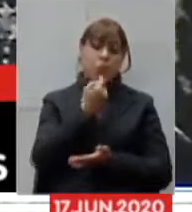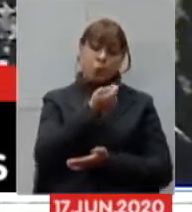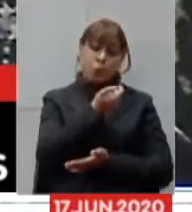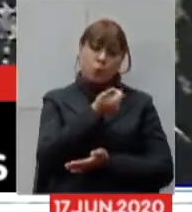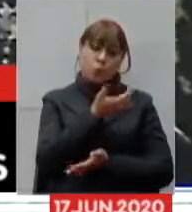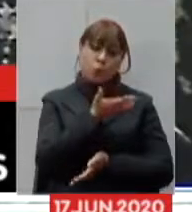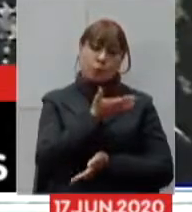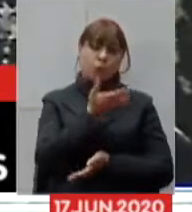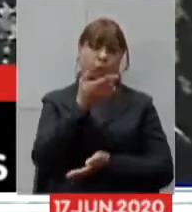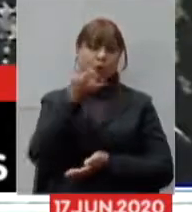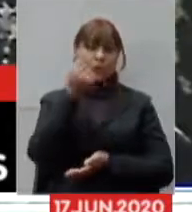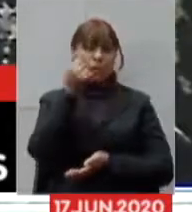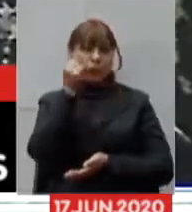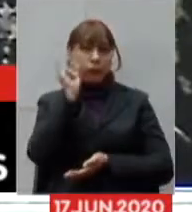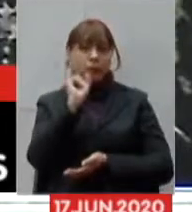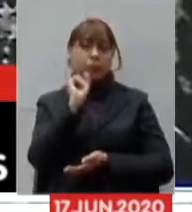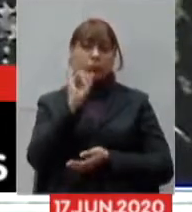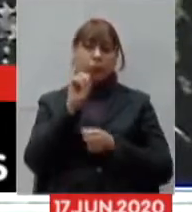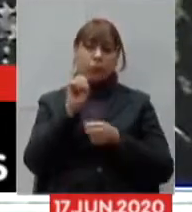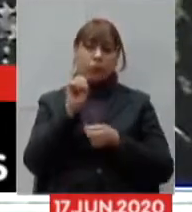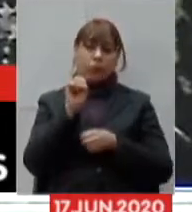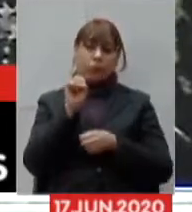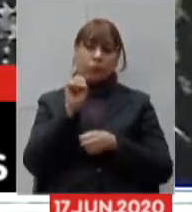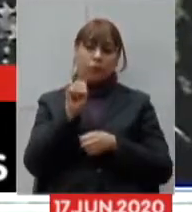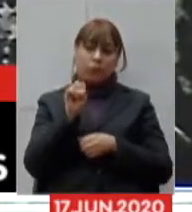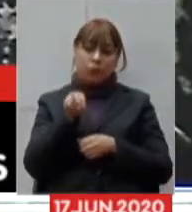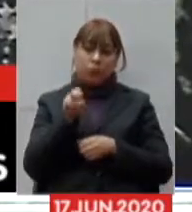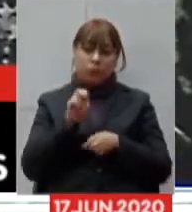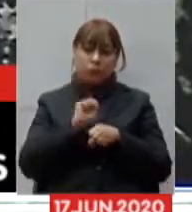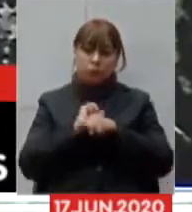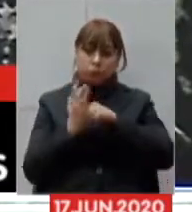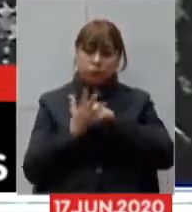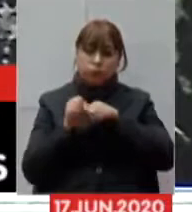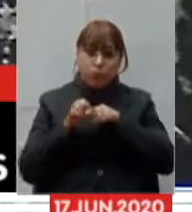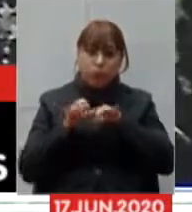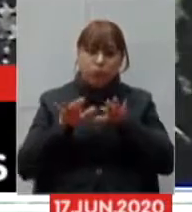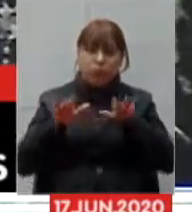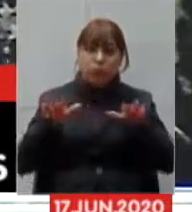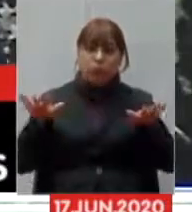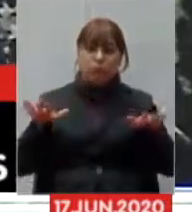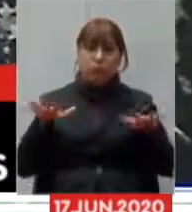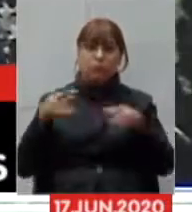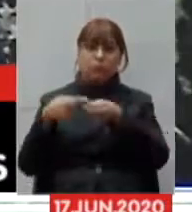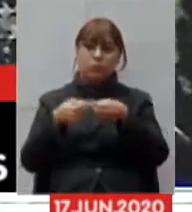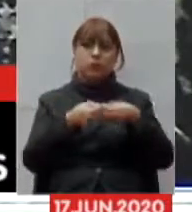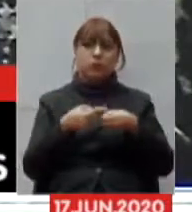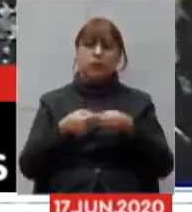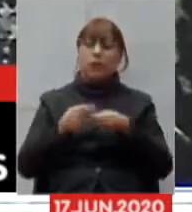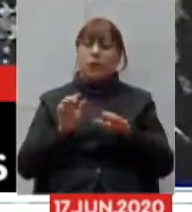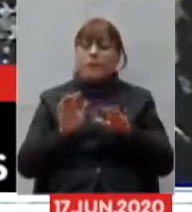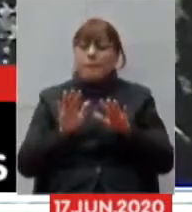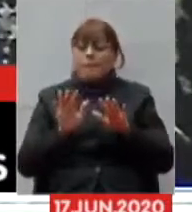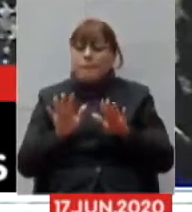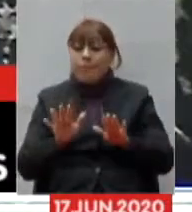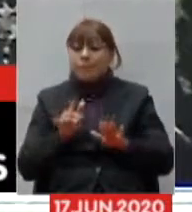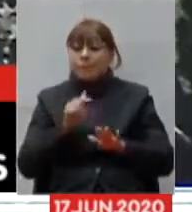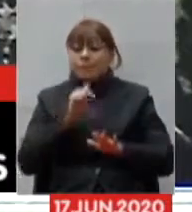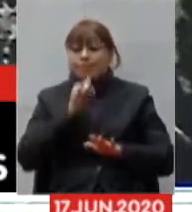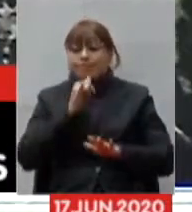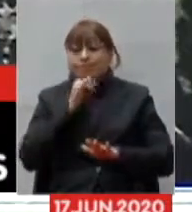chegando como está chegando em todos os municípios mas infelizmente senhor presidente